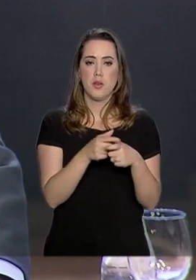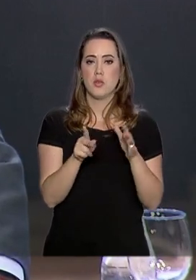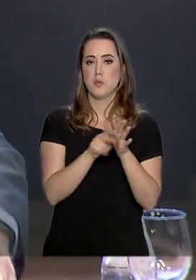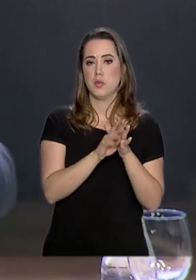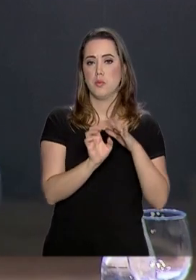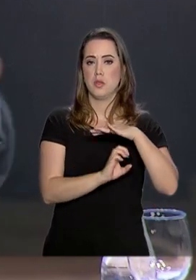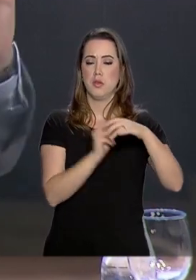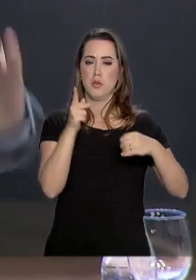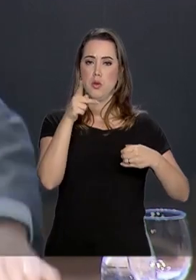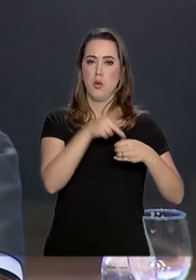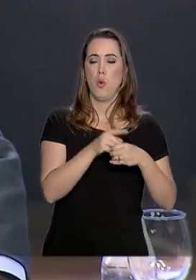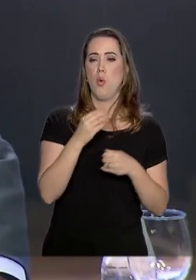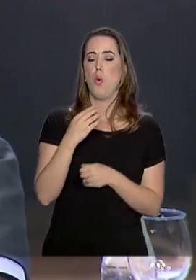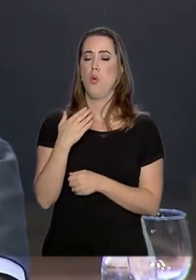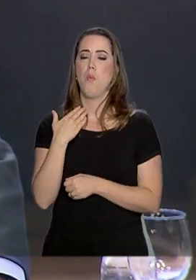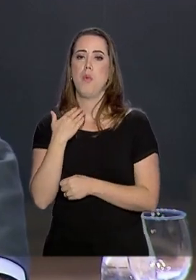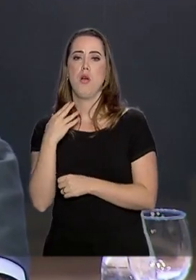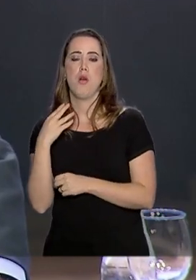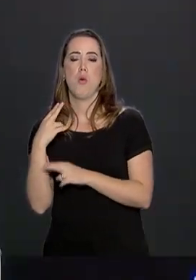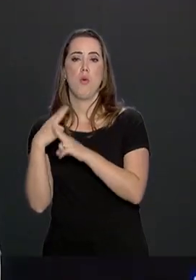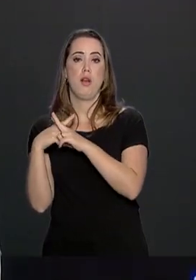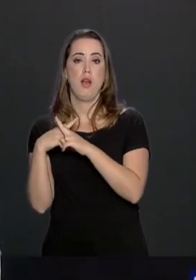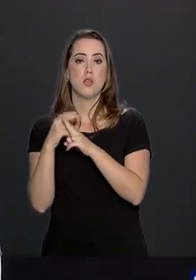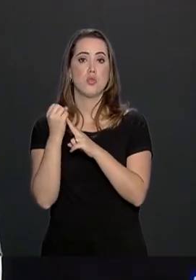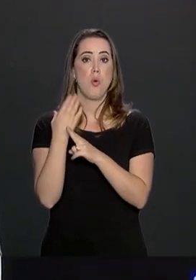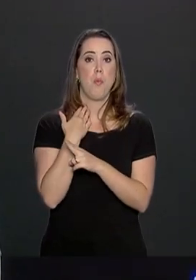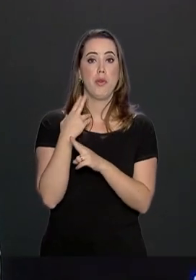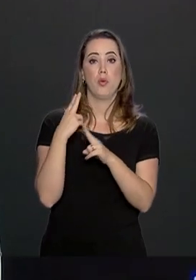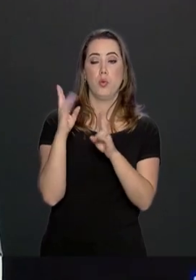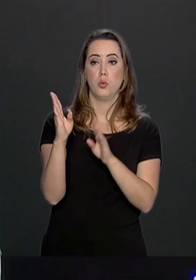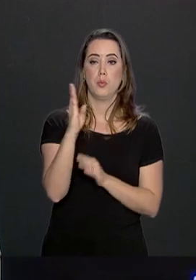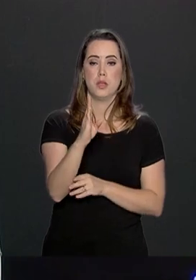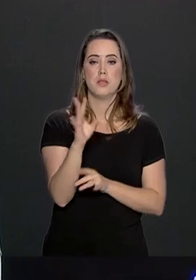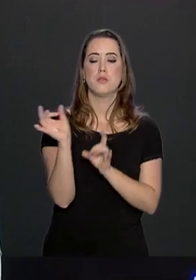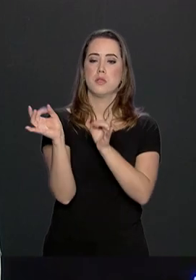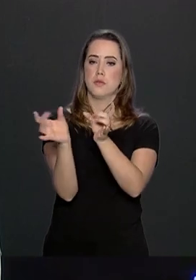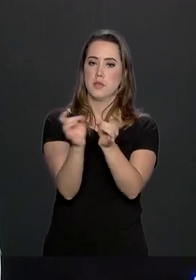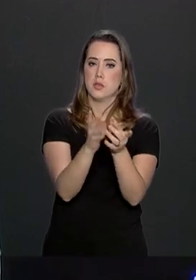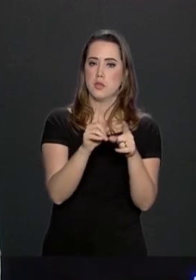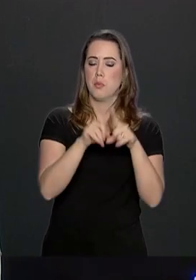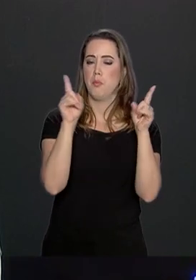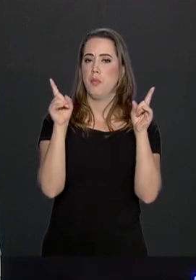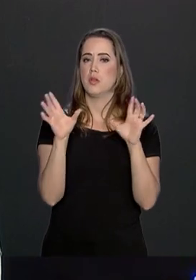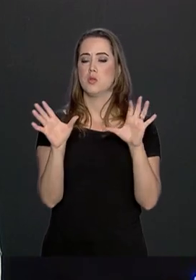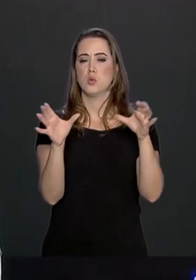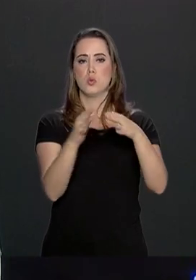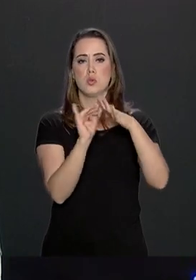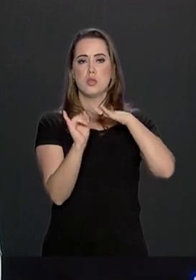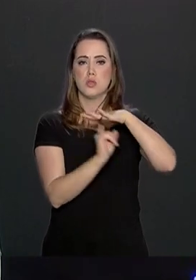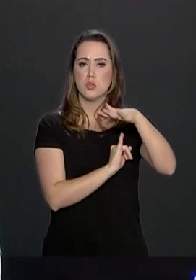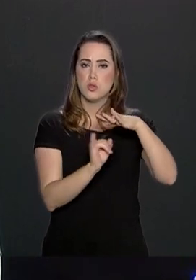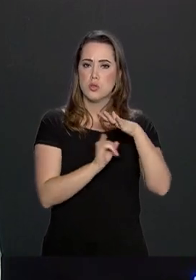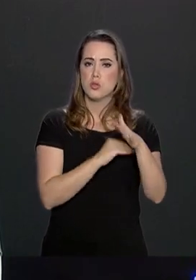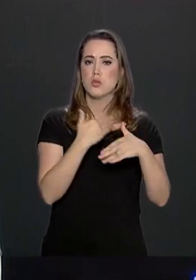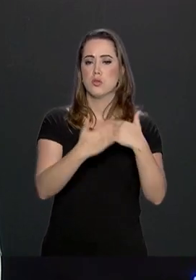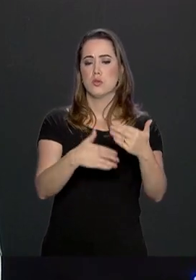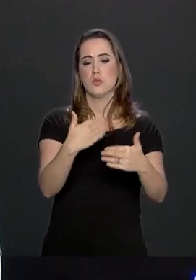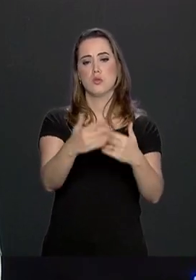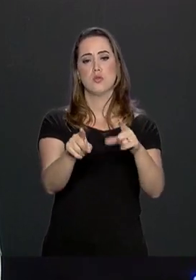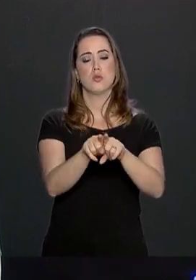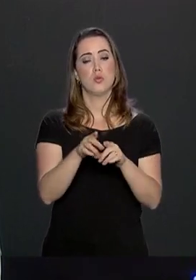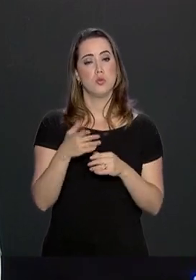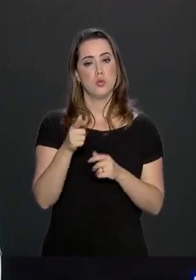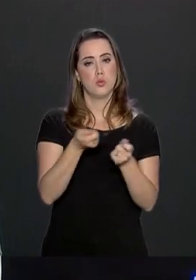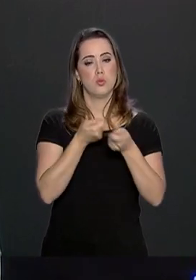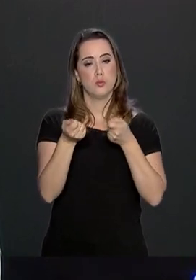Petrobras, Caixa Econômica e Banco do Brasil serão privatizadas, mas as instituições vão permanecer